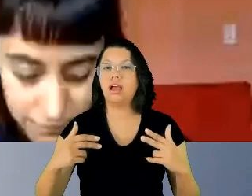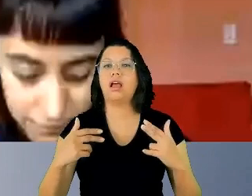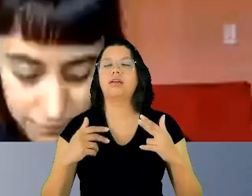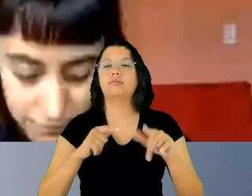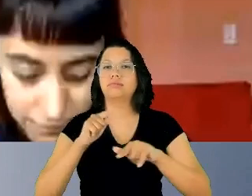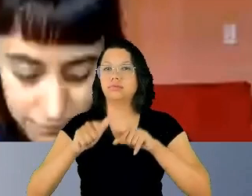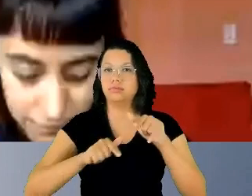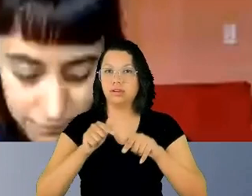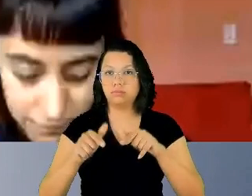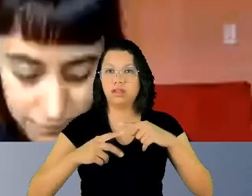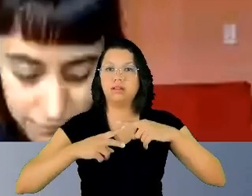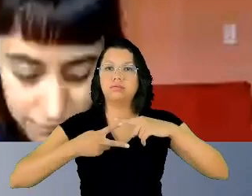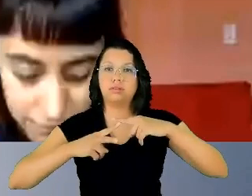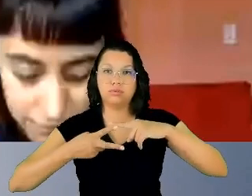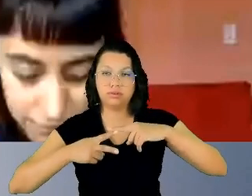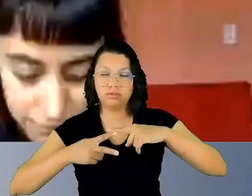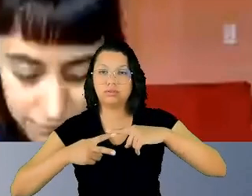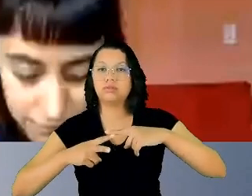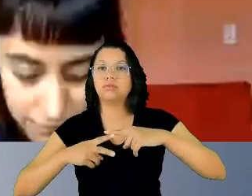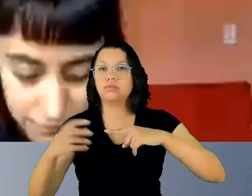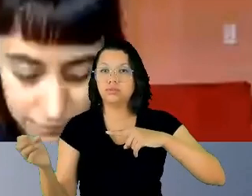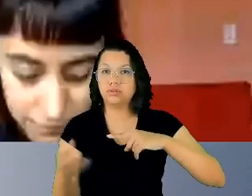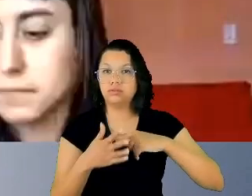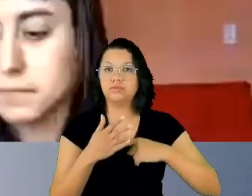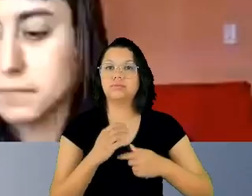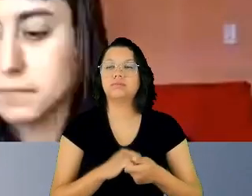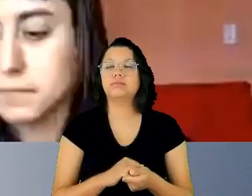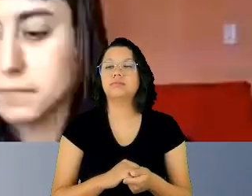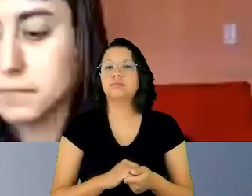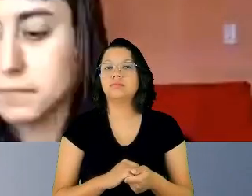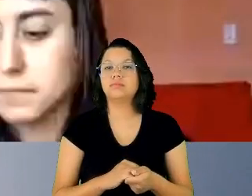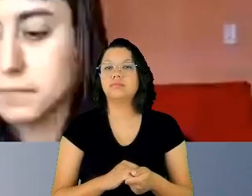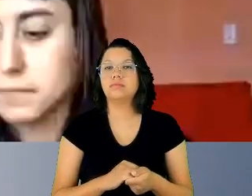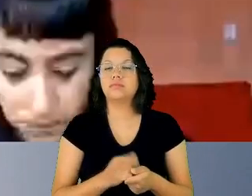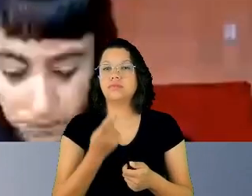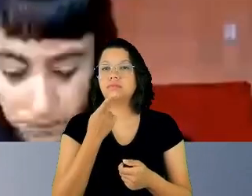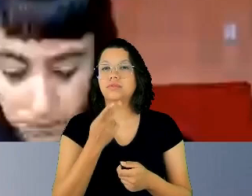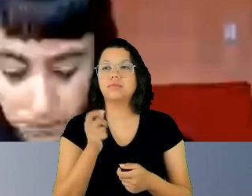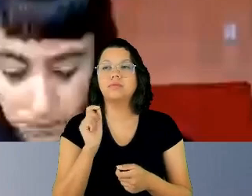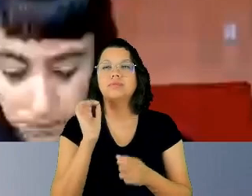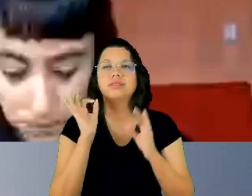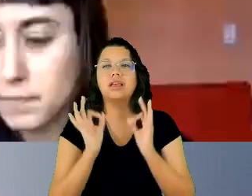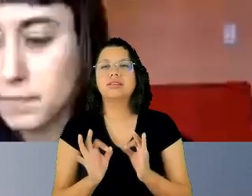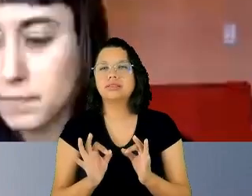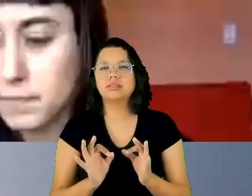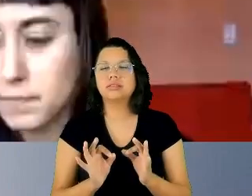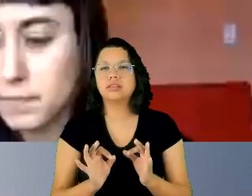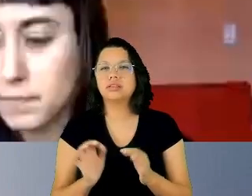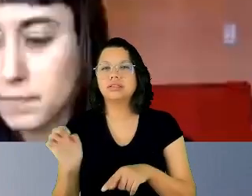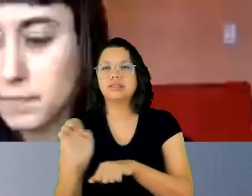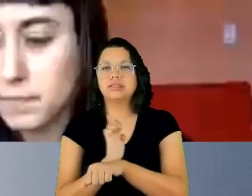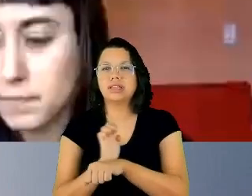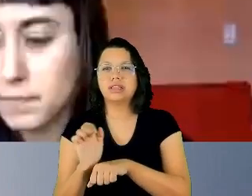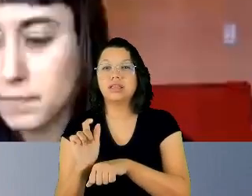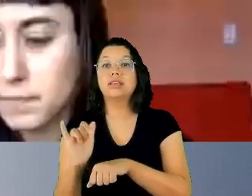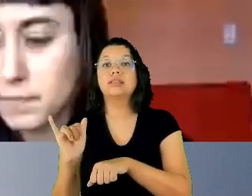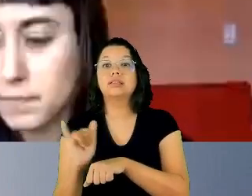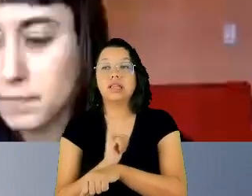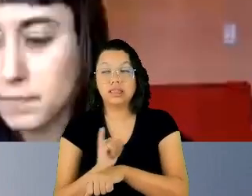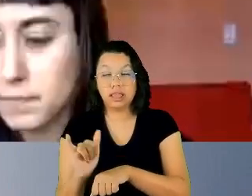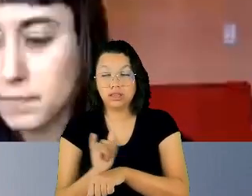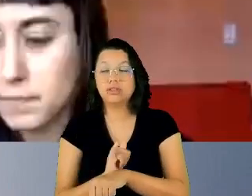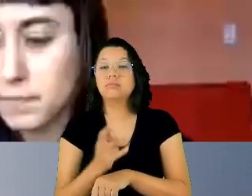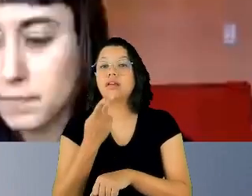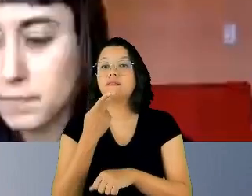nosso laboratório de inovação para definir qual seria a estratégia melhor para se abordar esse